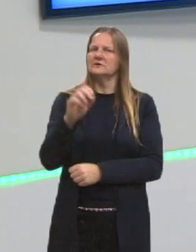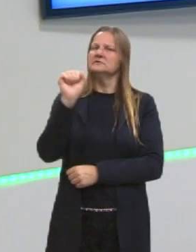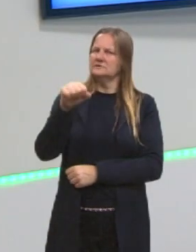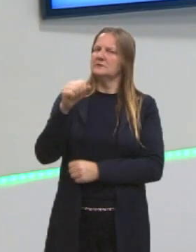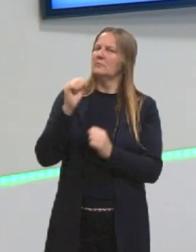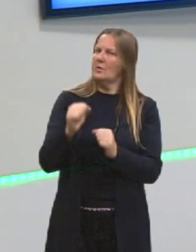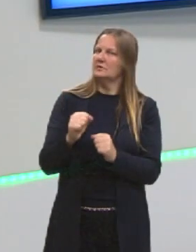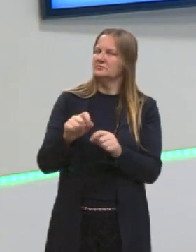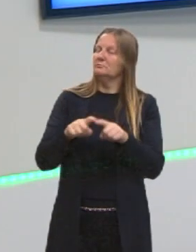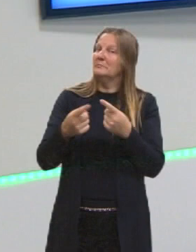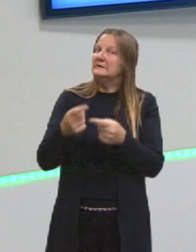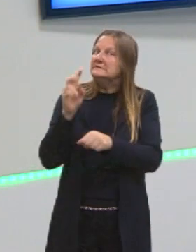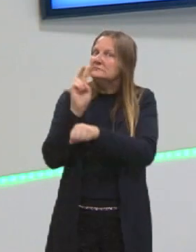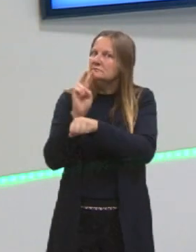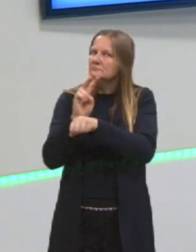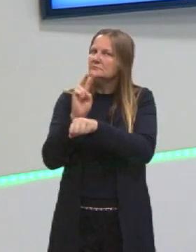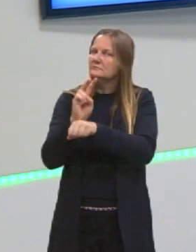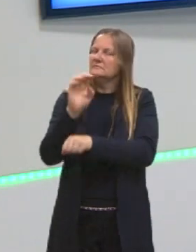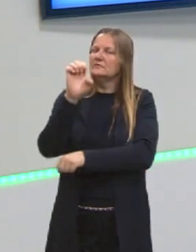que nós podemos.